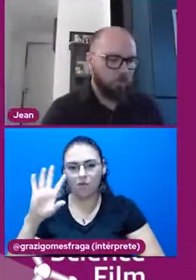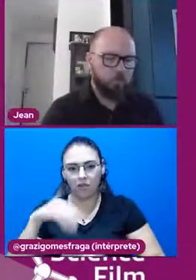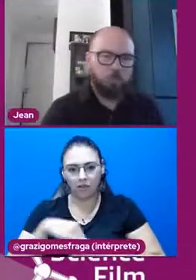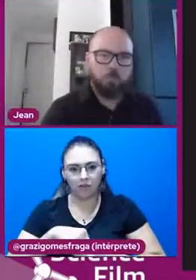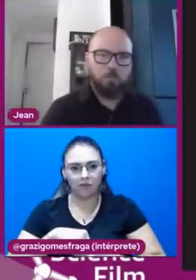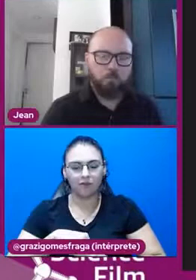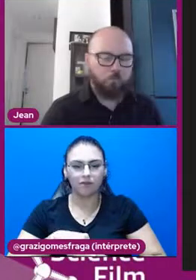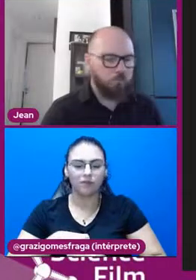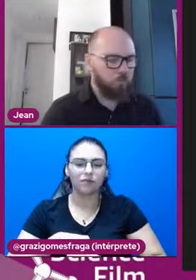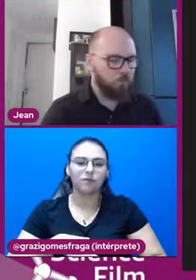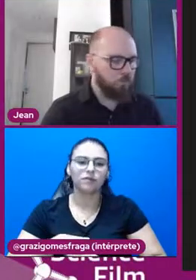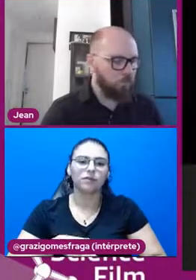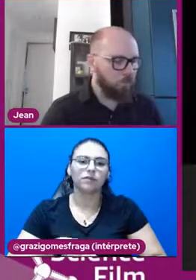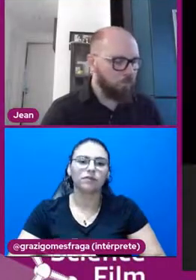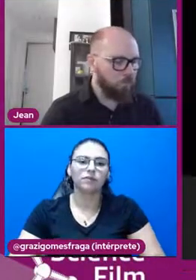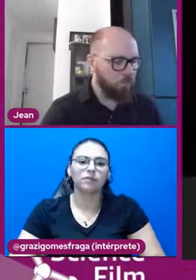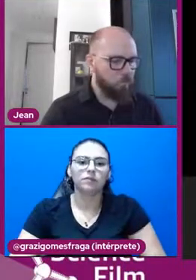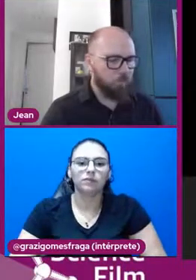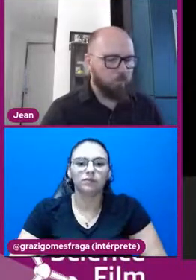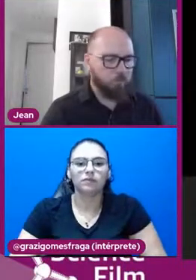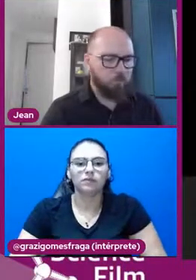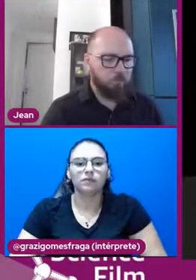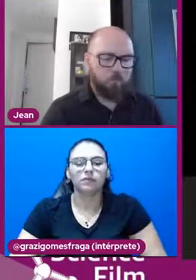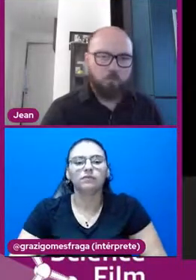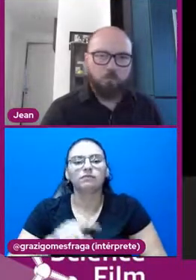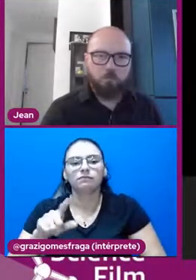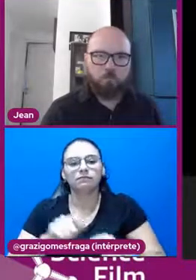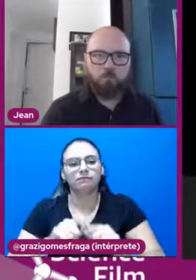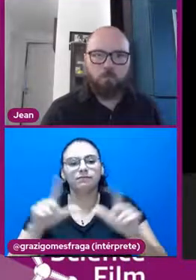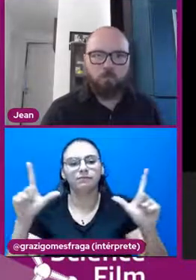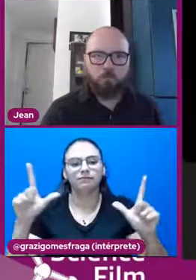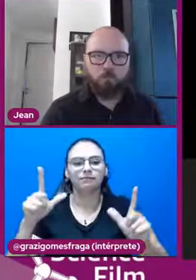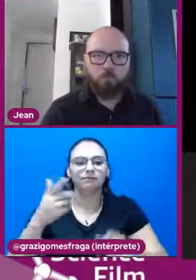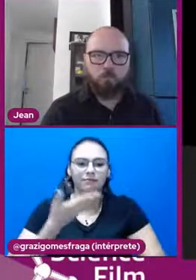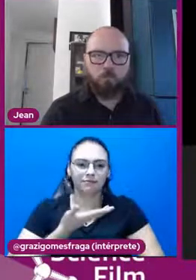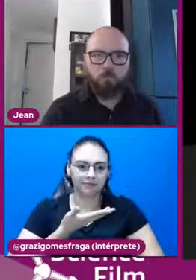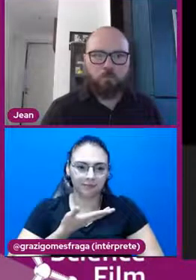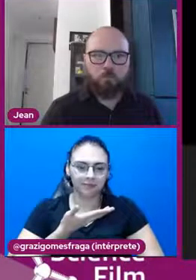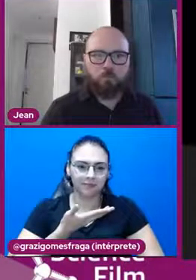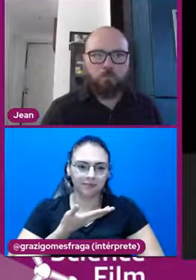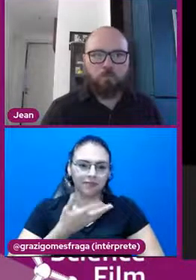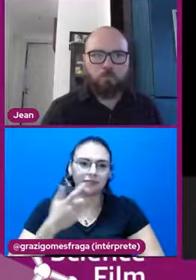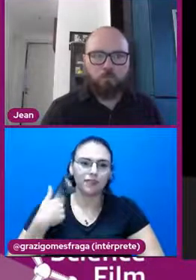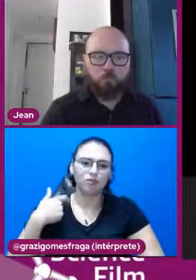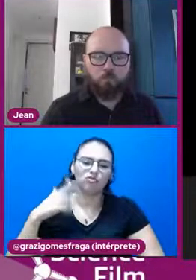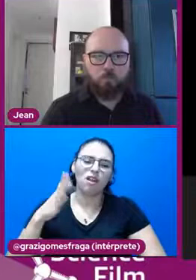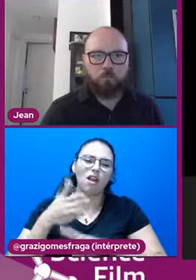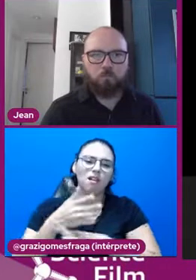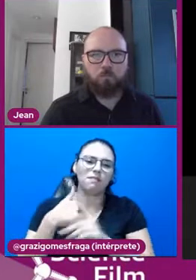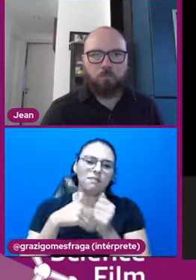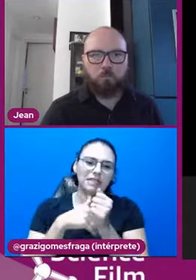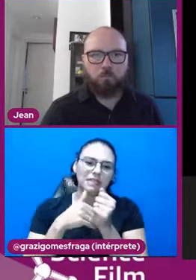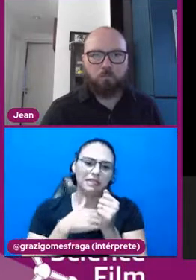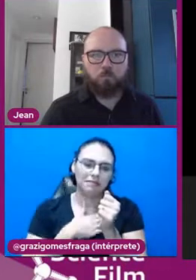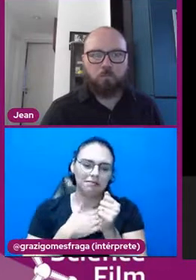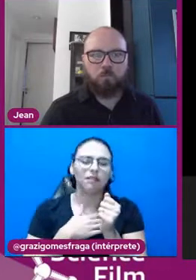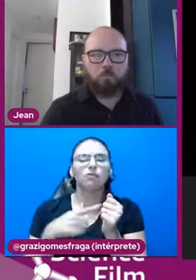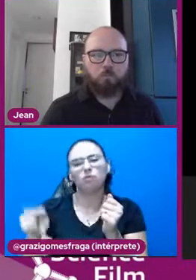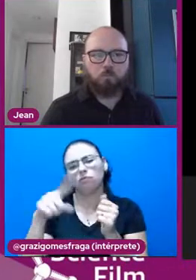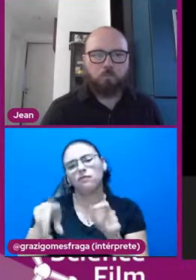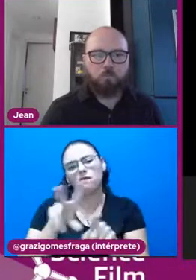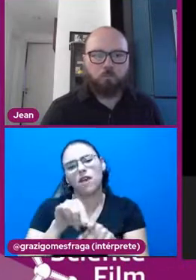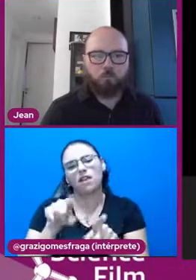que vai aparecer aqui para vocês. Eu já fiz o meu login, né? Com a senha que vocês vão receber, que também é